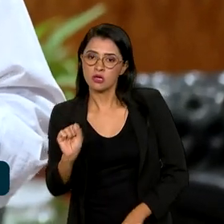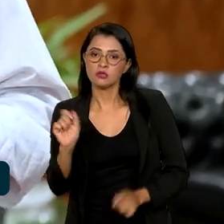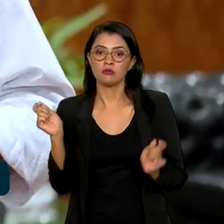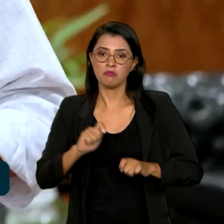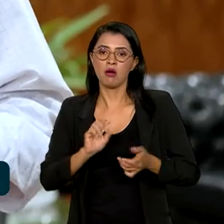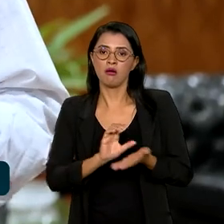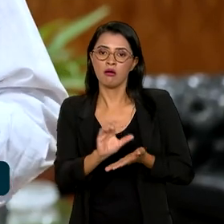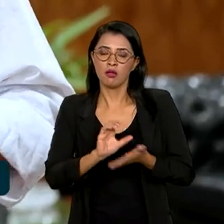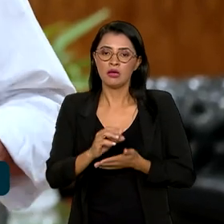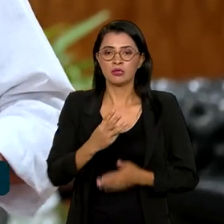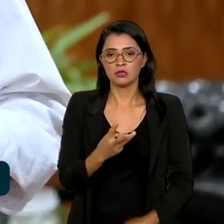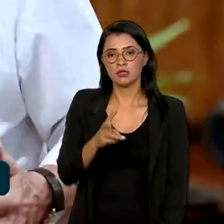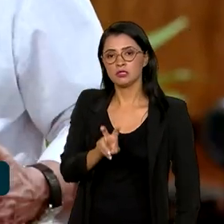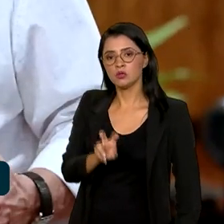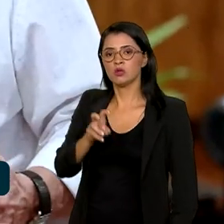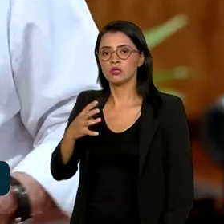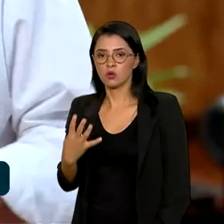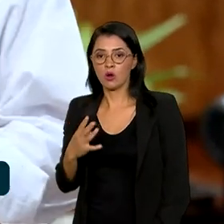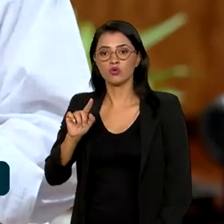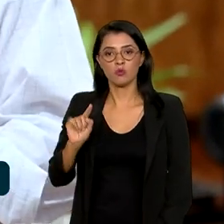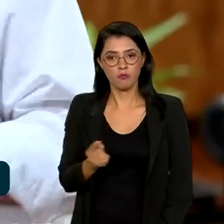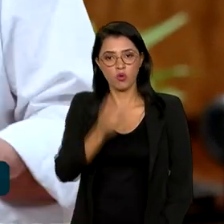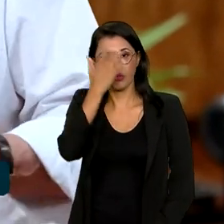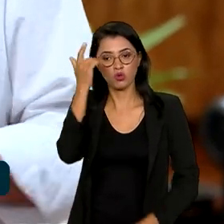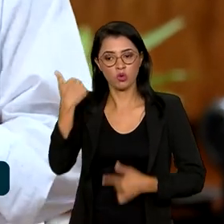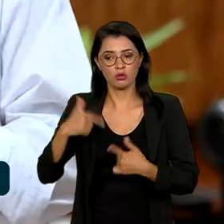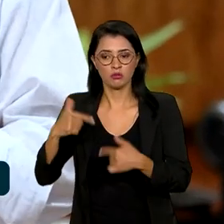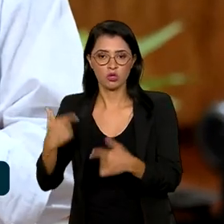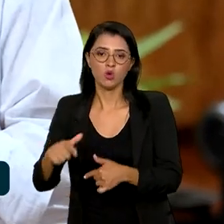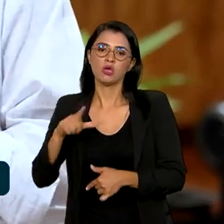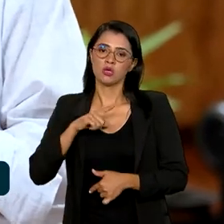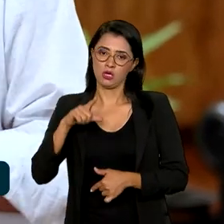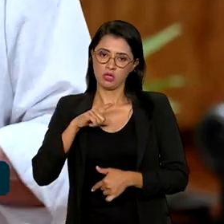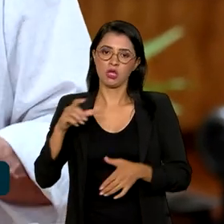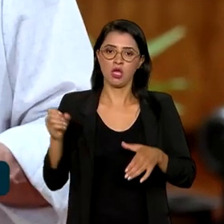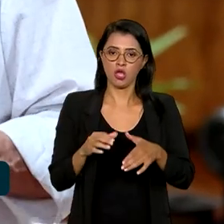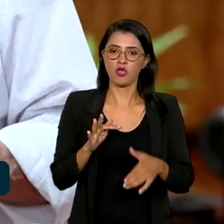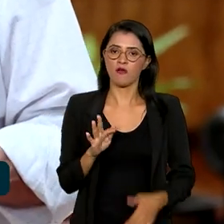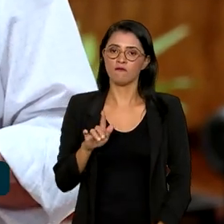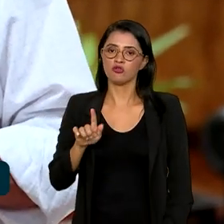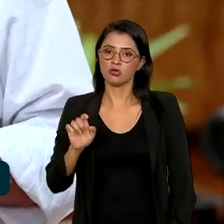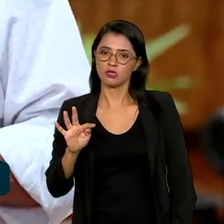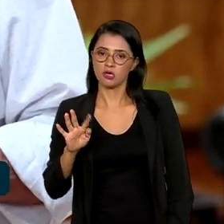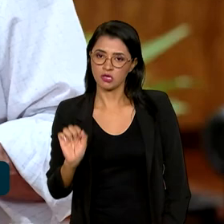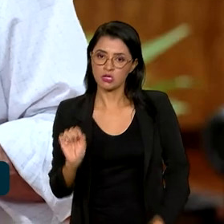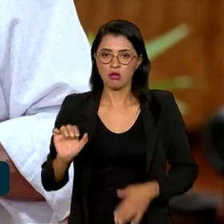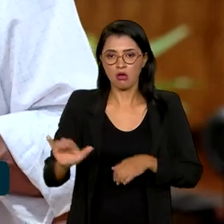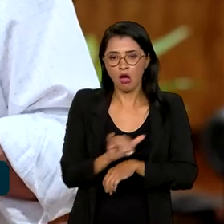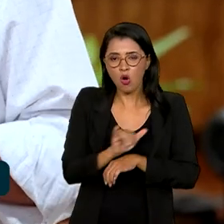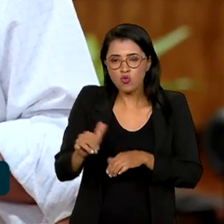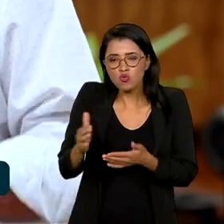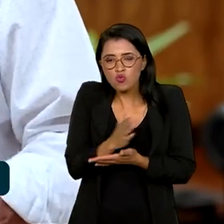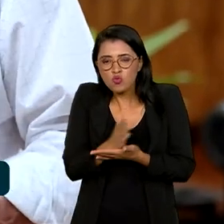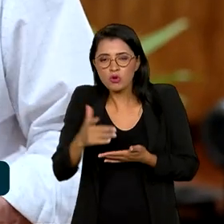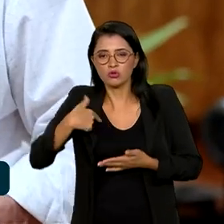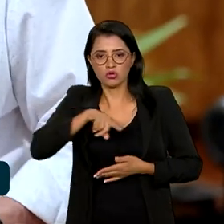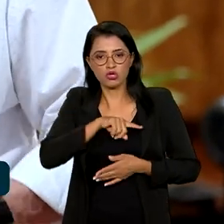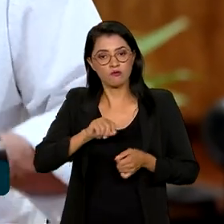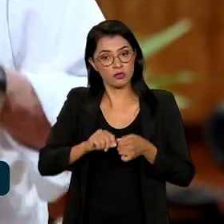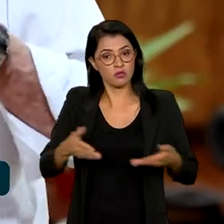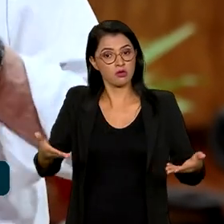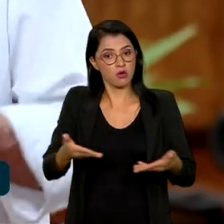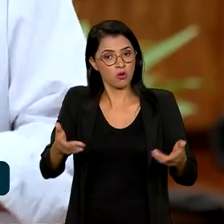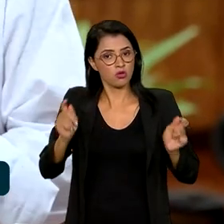354 mil trabalhadores que têm fundo de garantia. Essas são algumas medidas que nós vamos tomar agora,